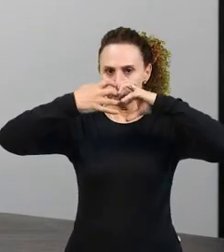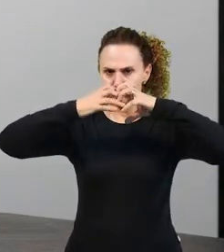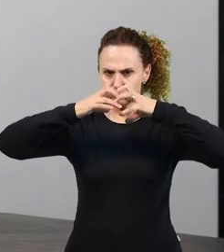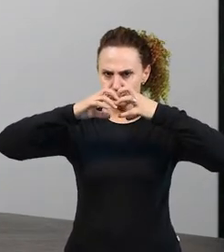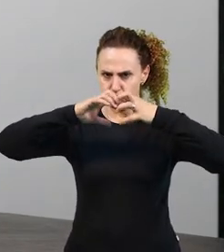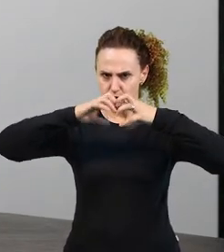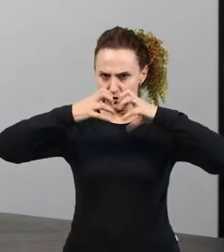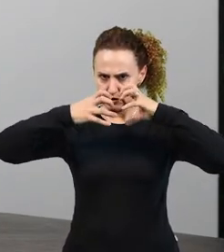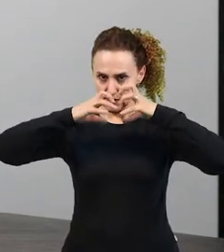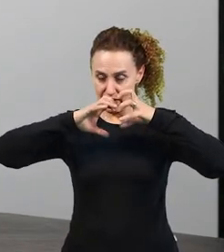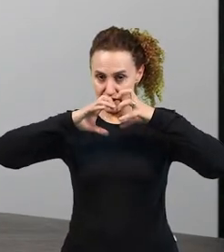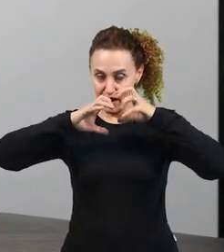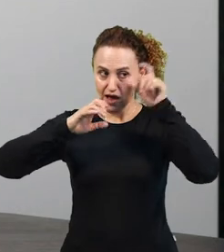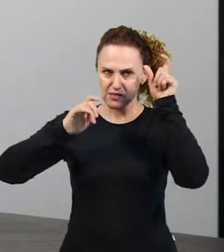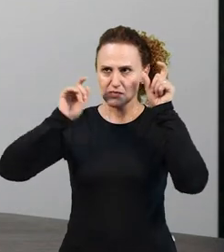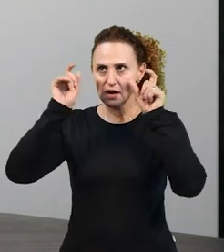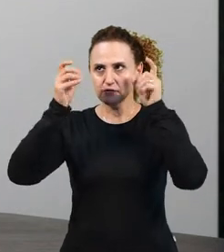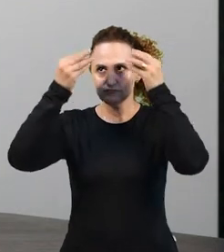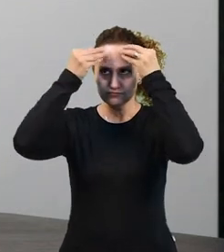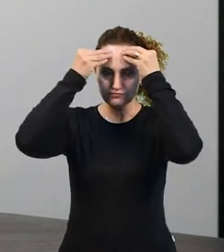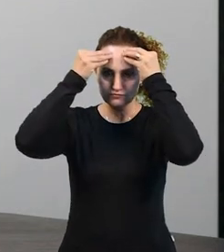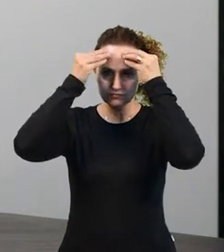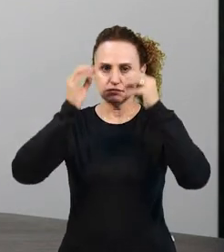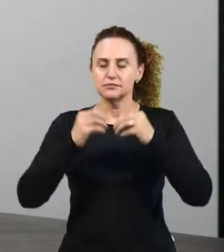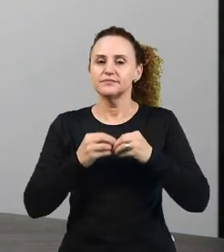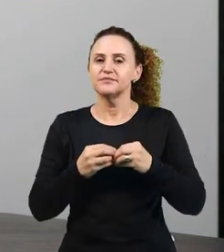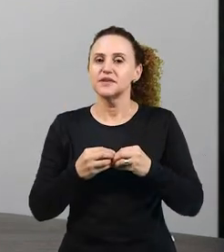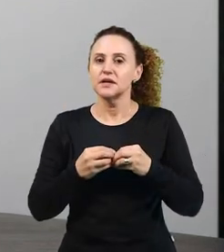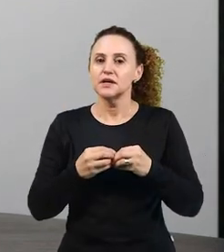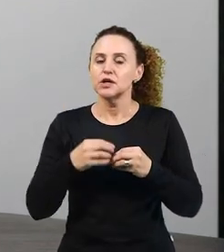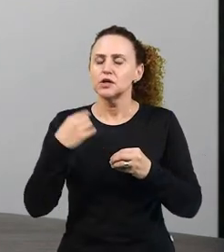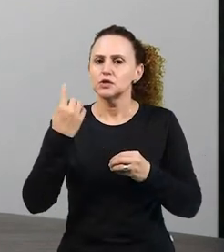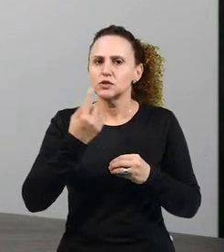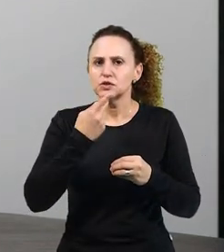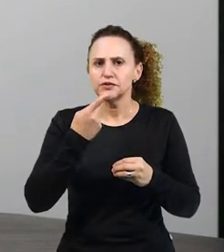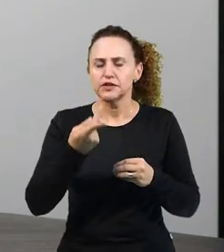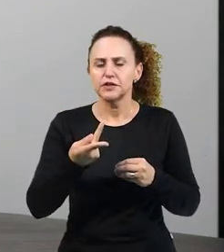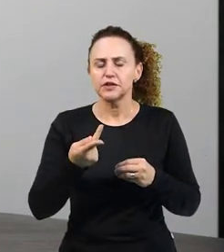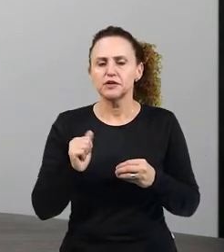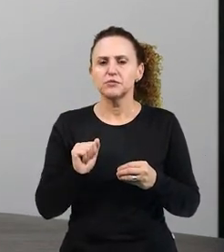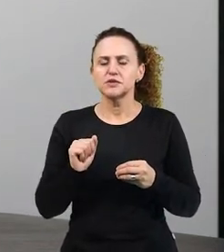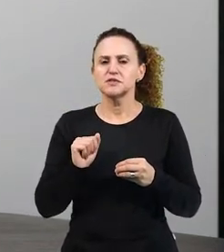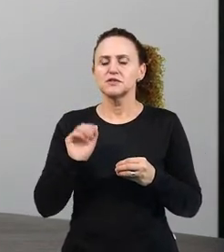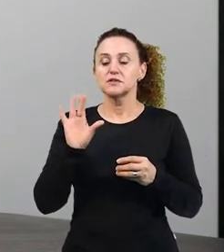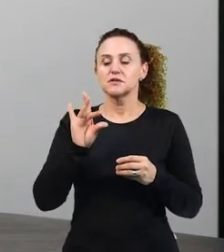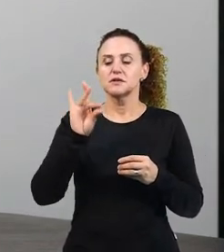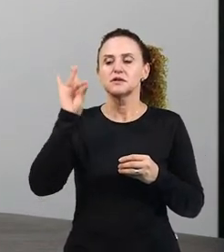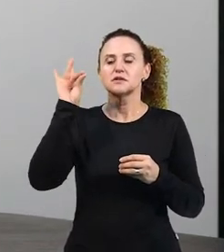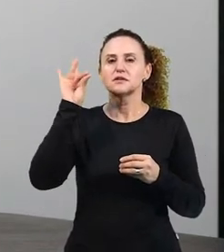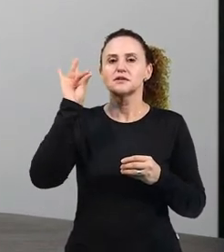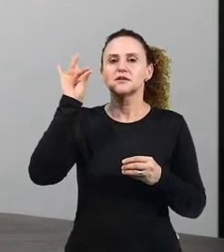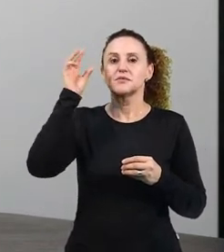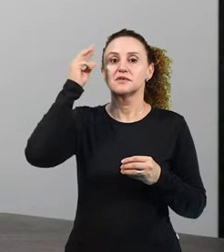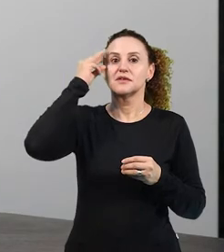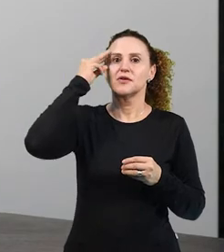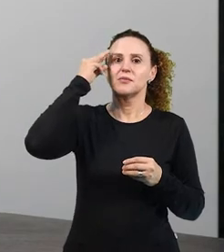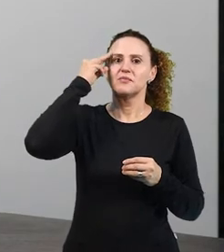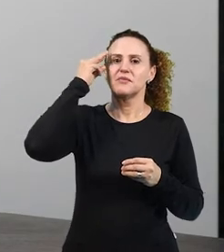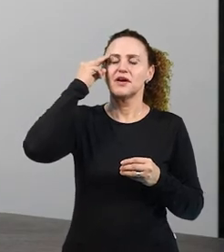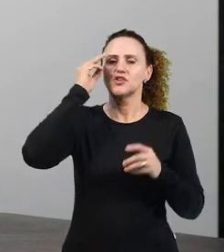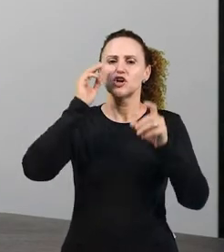Mas ela está ali, as palavras. E quando falamos, selecionamos da nossa mente